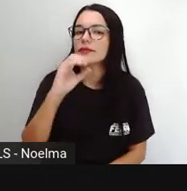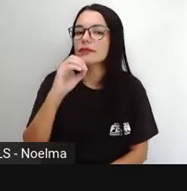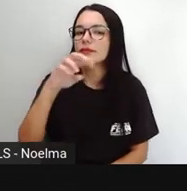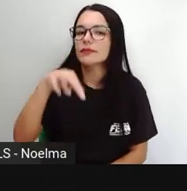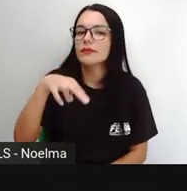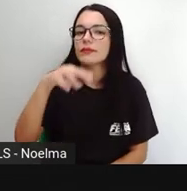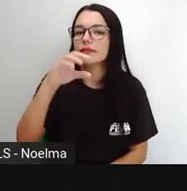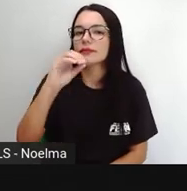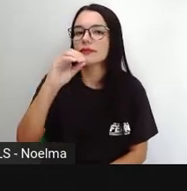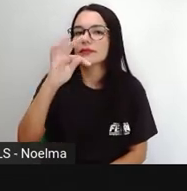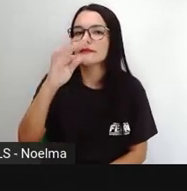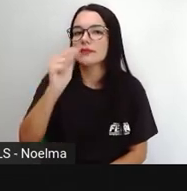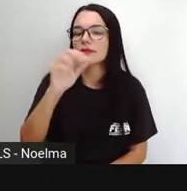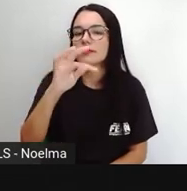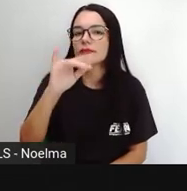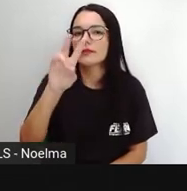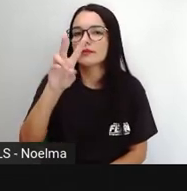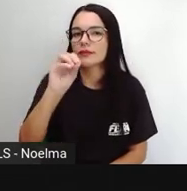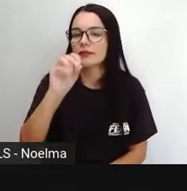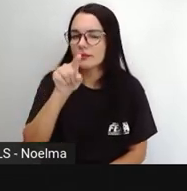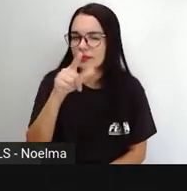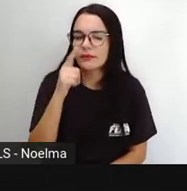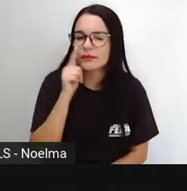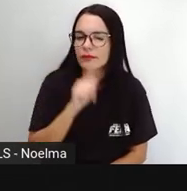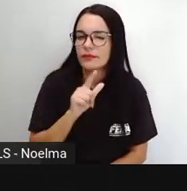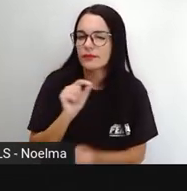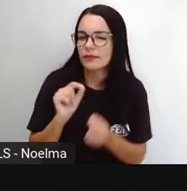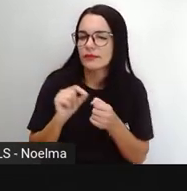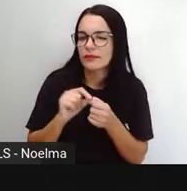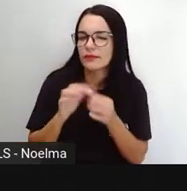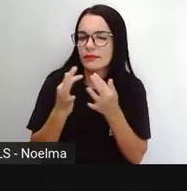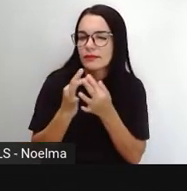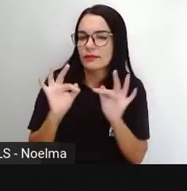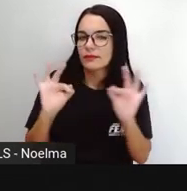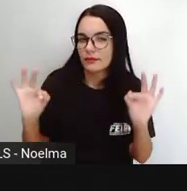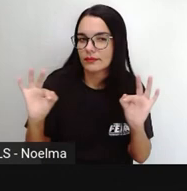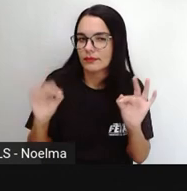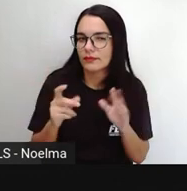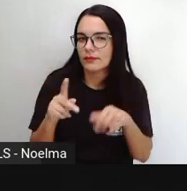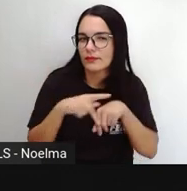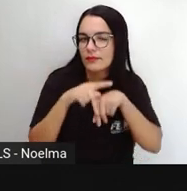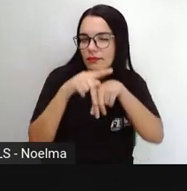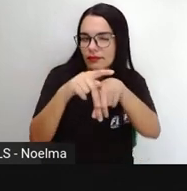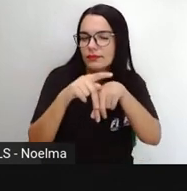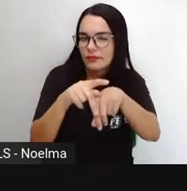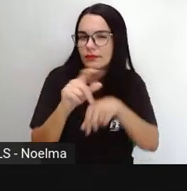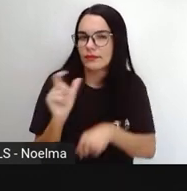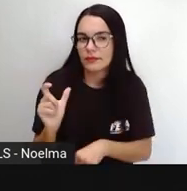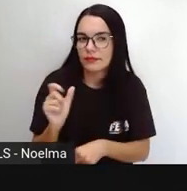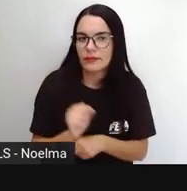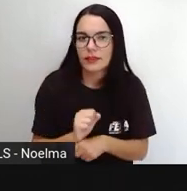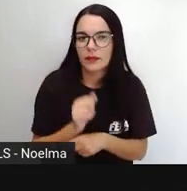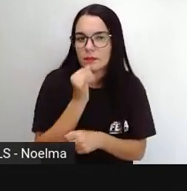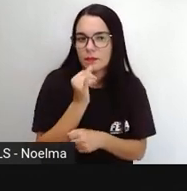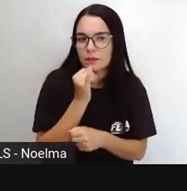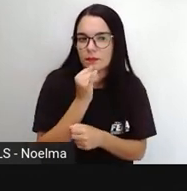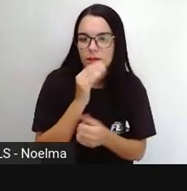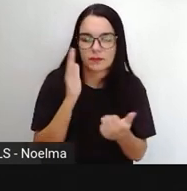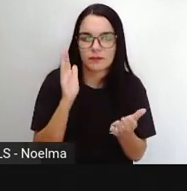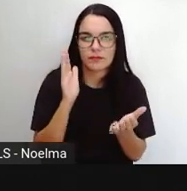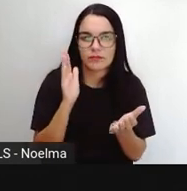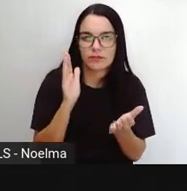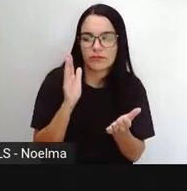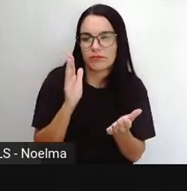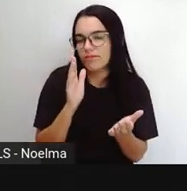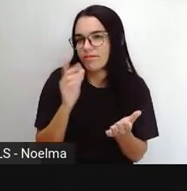aí a Pró colocou aqui, você conseguiu formar frase com expressões usadas no poema? Como por exemplo, dar bolo, cair